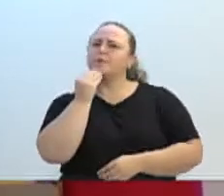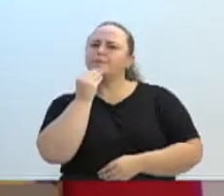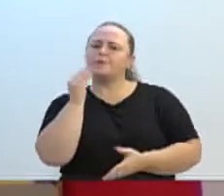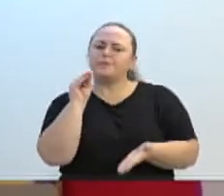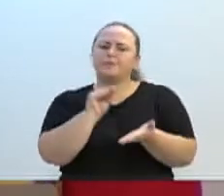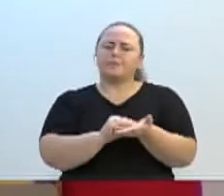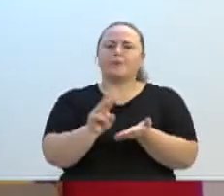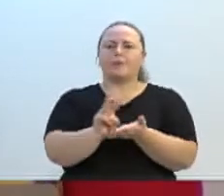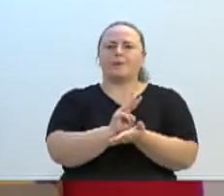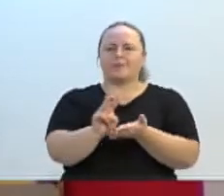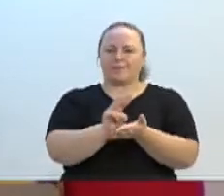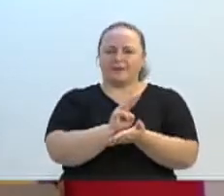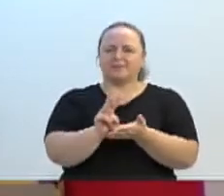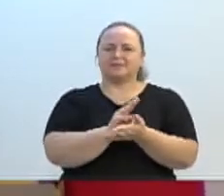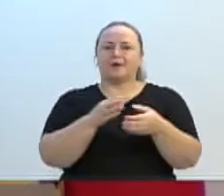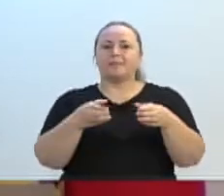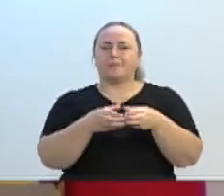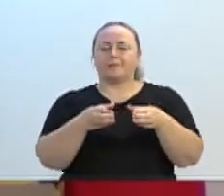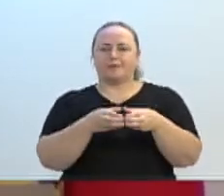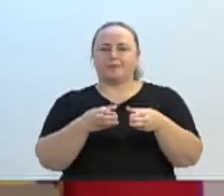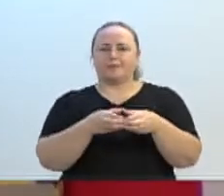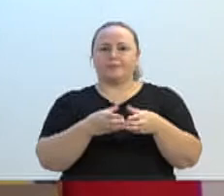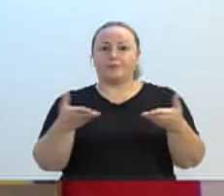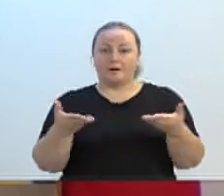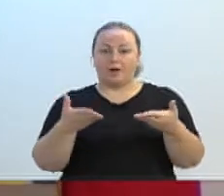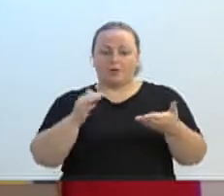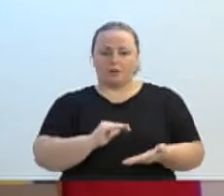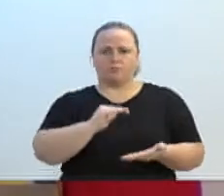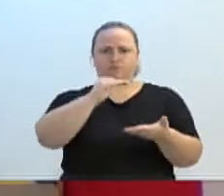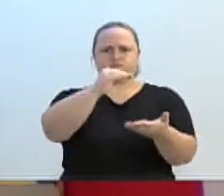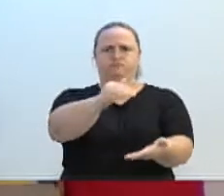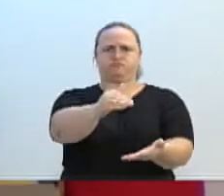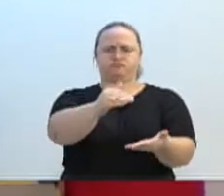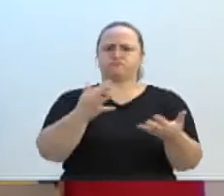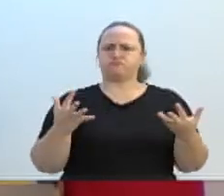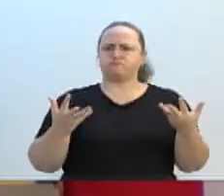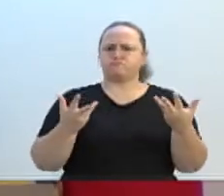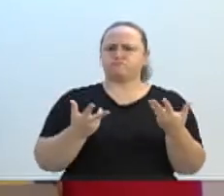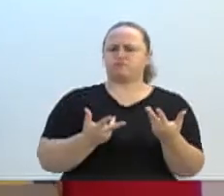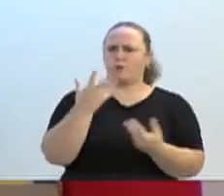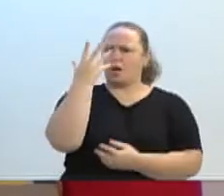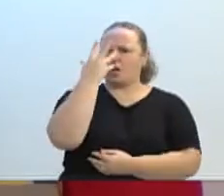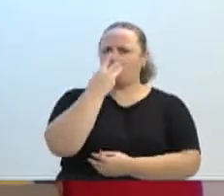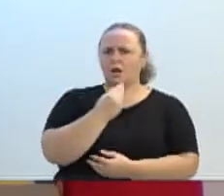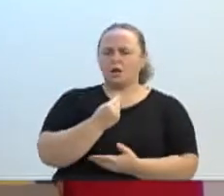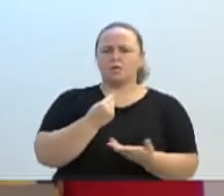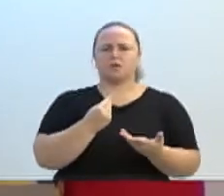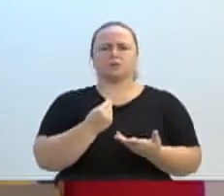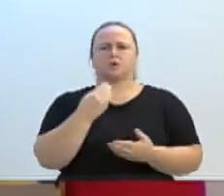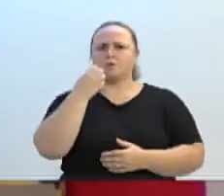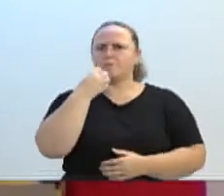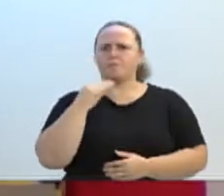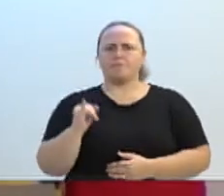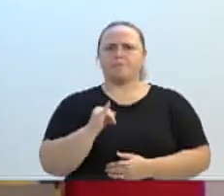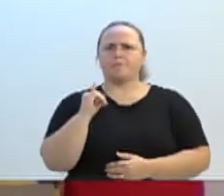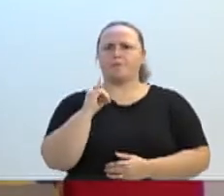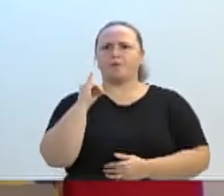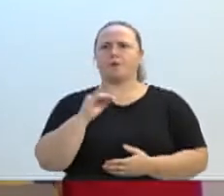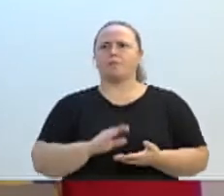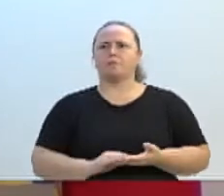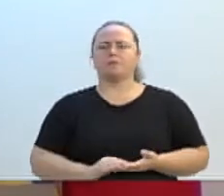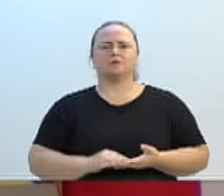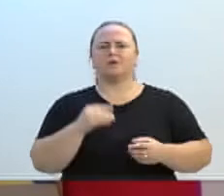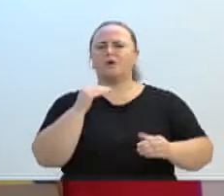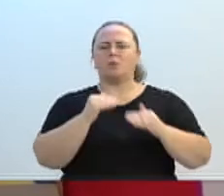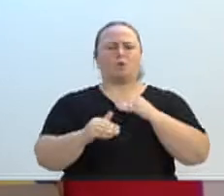recebendo a cesta, a cesta que estão falando, uma cesta maravilhosa, linda, produto de primeira qualidade, nada contra produtores, nada contra